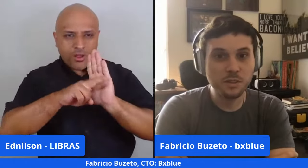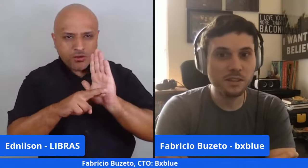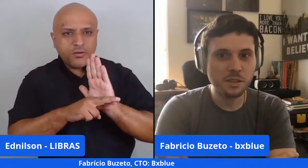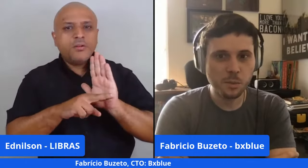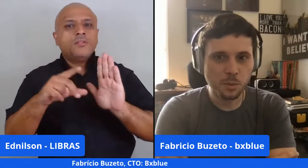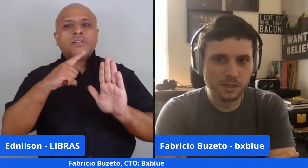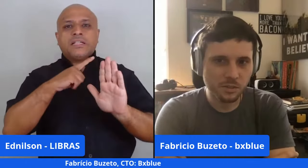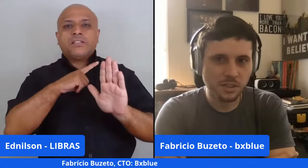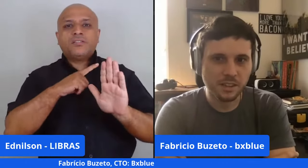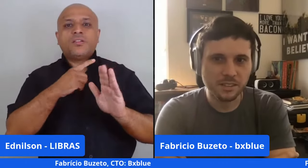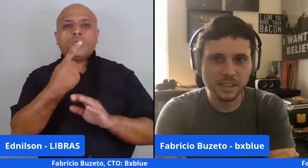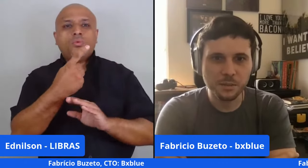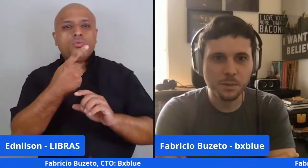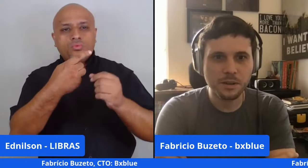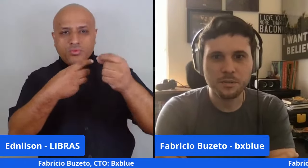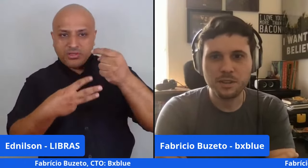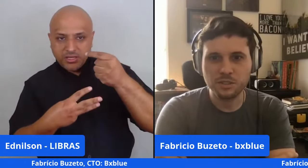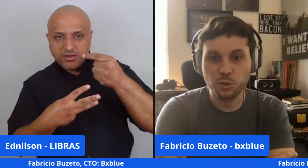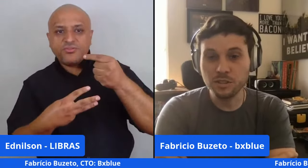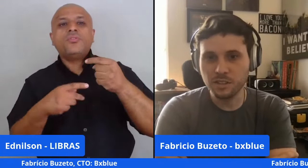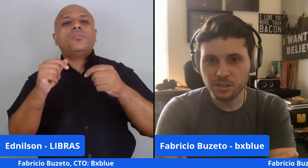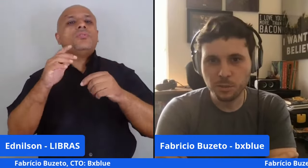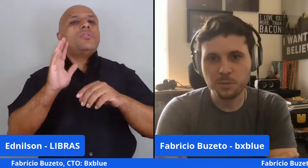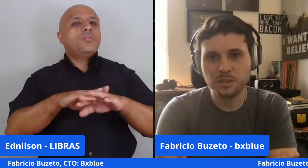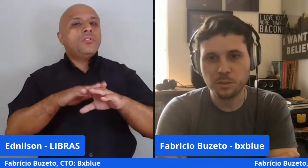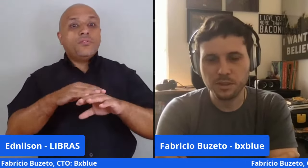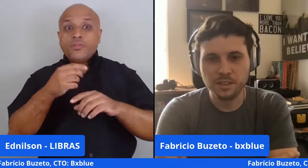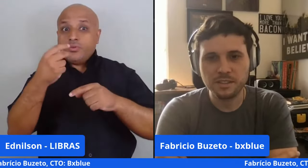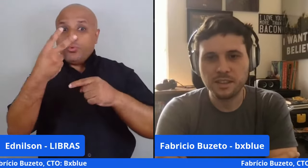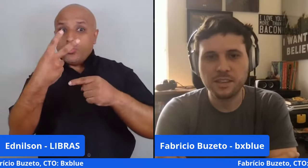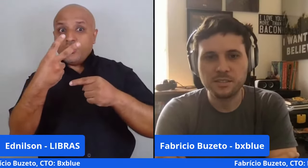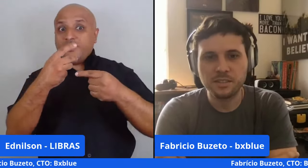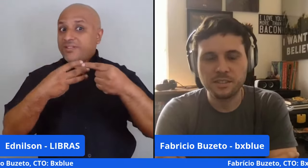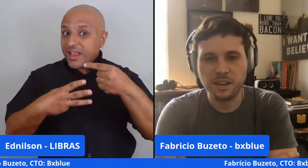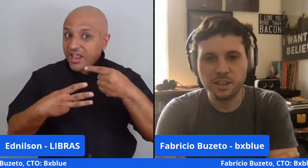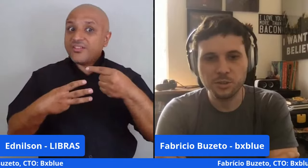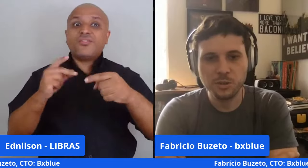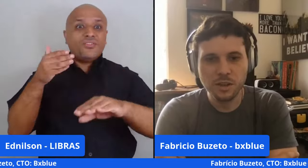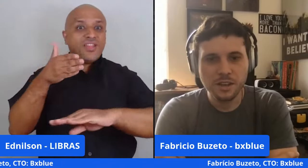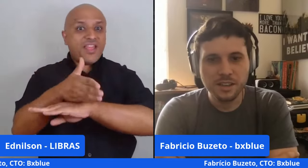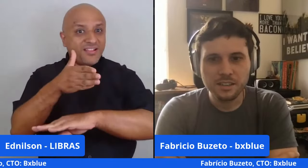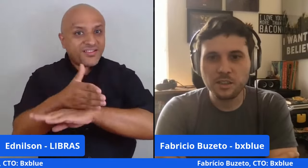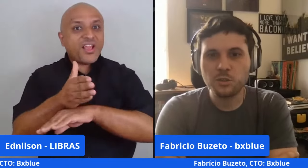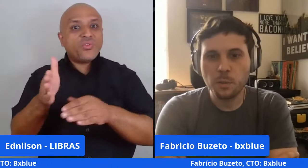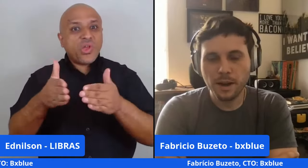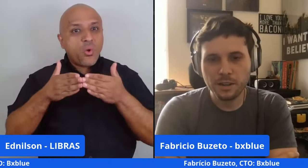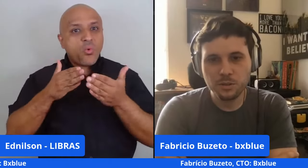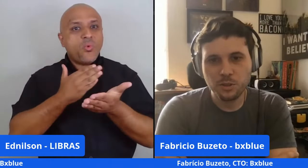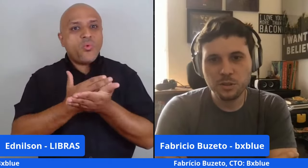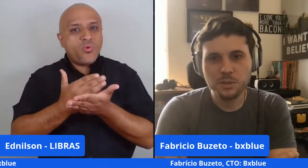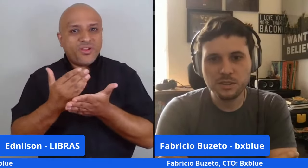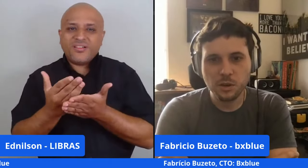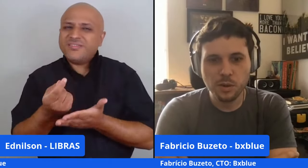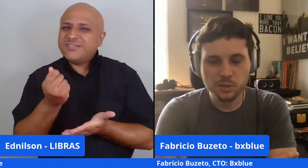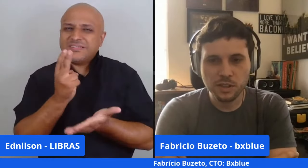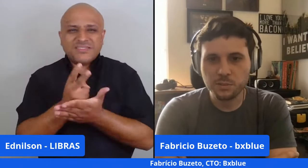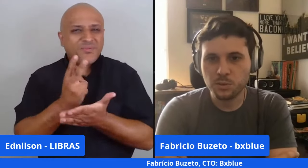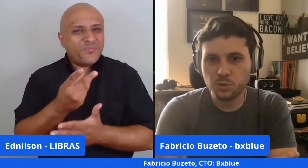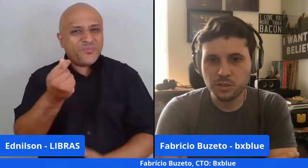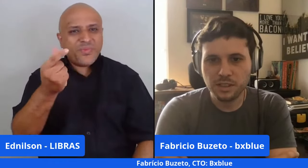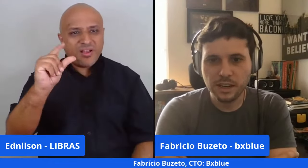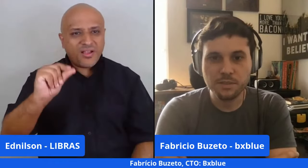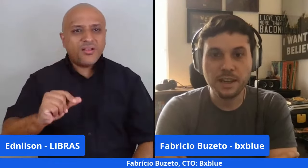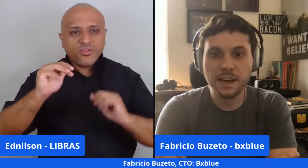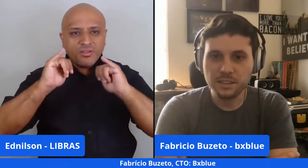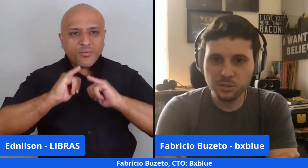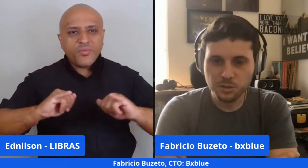saindo aí de um terço da população endereçada para quase dois terços da população brasileira ter acesso a esse crédito. E, sendo tão barato, a nossa missão é ajudar as